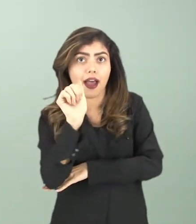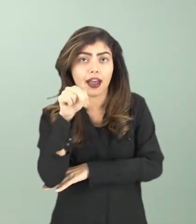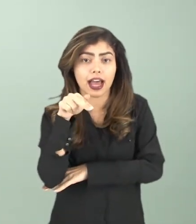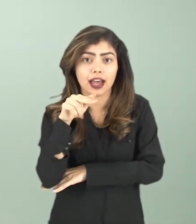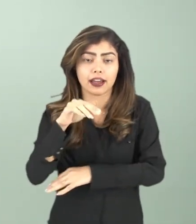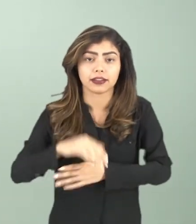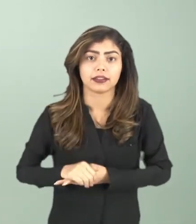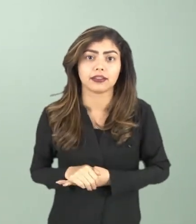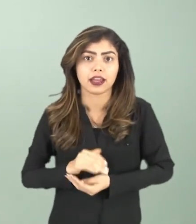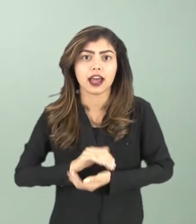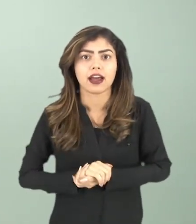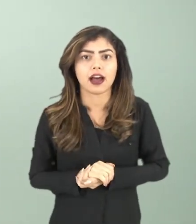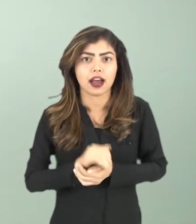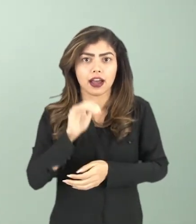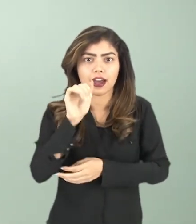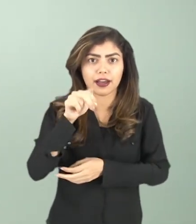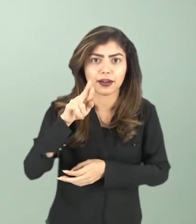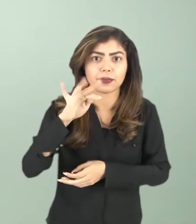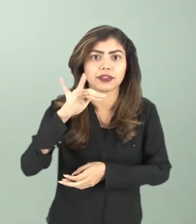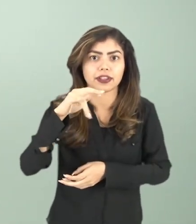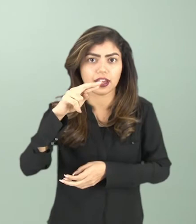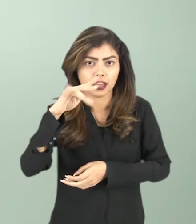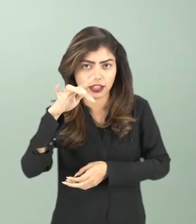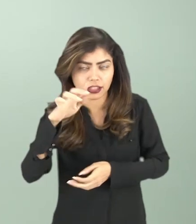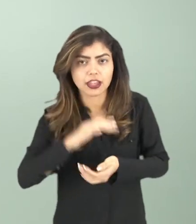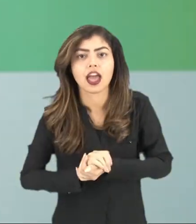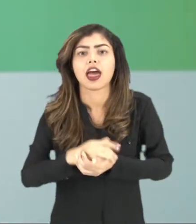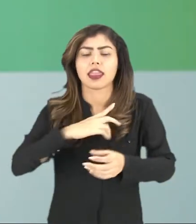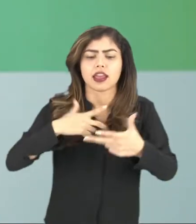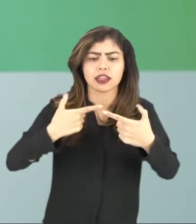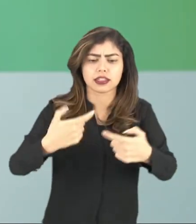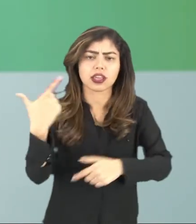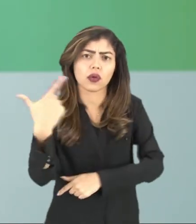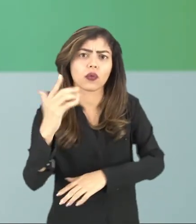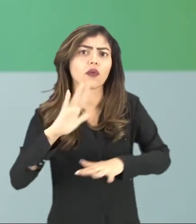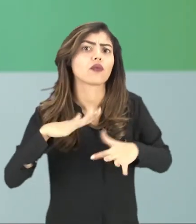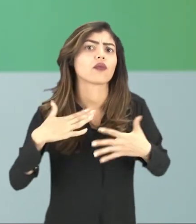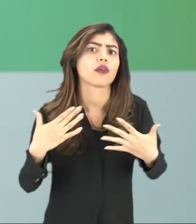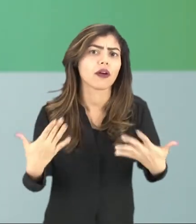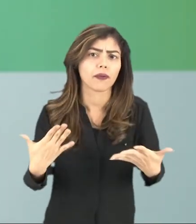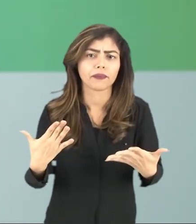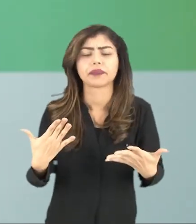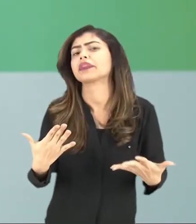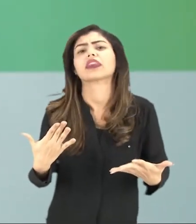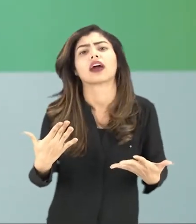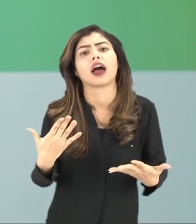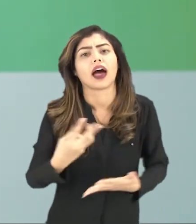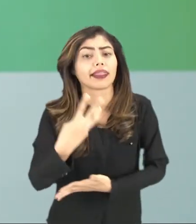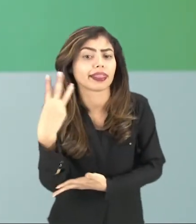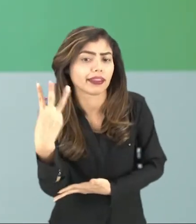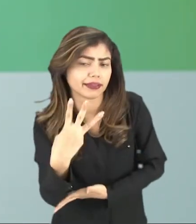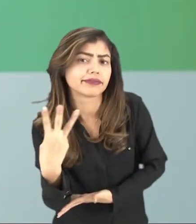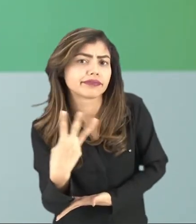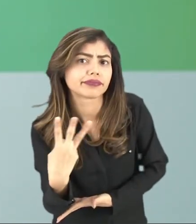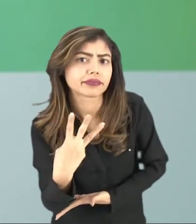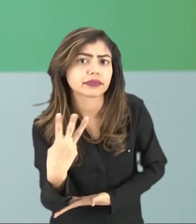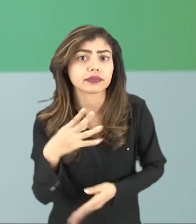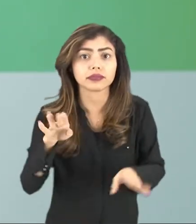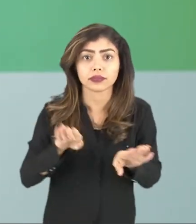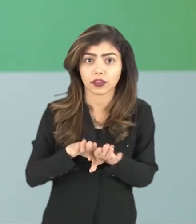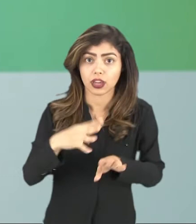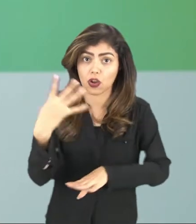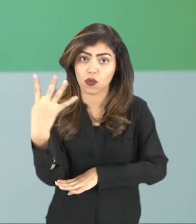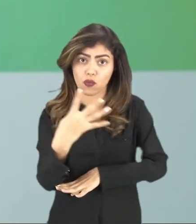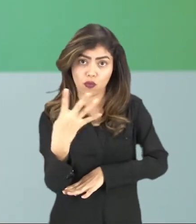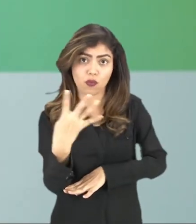que, se tivesse uma Terceira Guerra Mundial, quais seriam as armas, né? Ele disse, assim, que da Terceira Guerra Mundial, ele não poderia falar, mas,